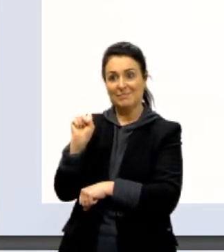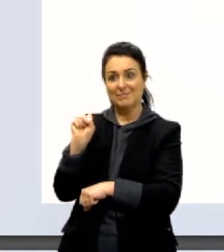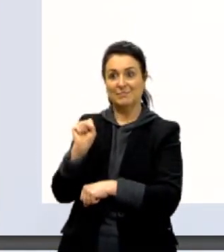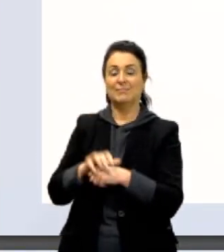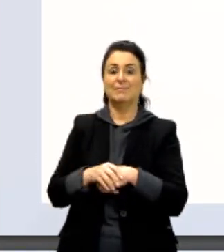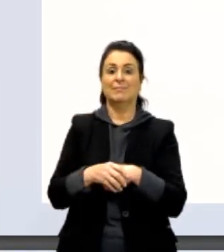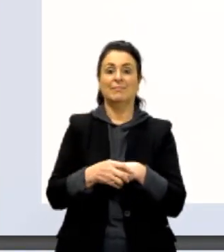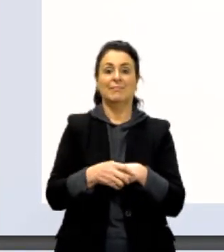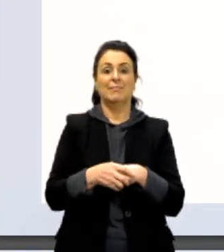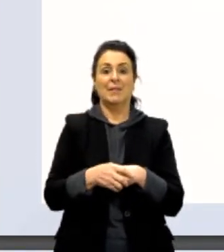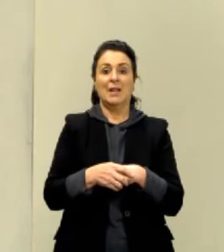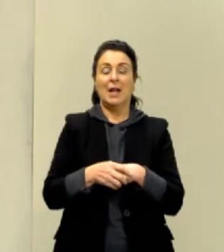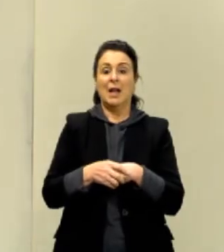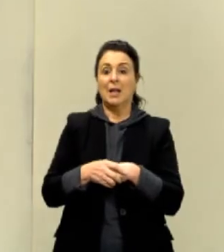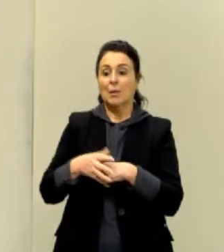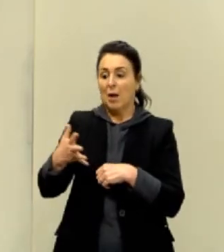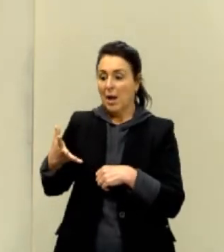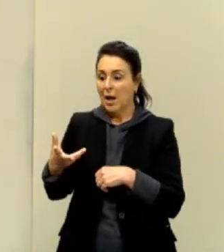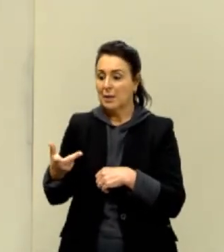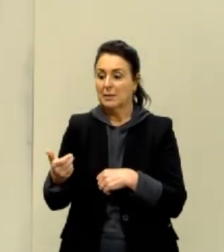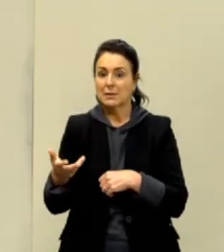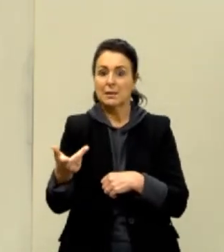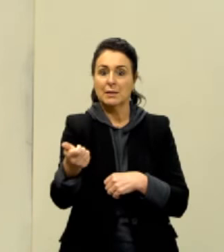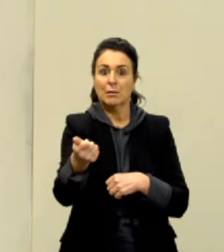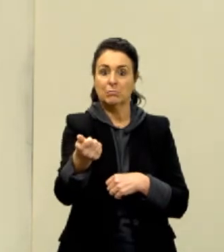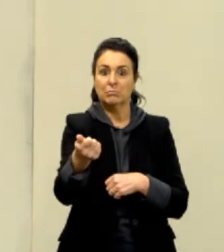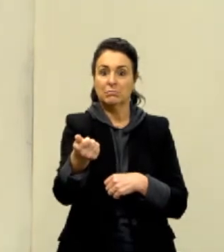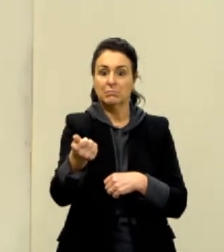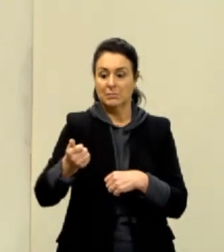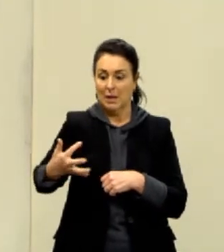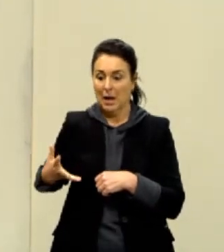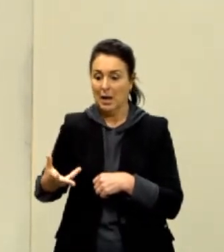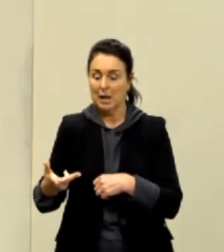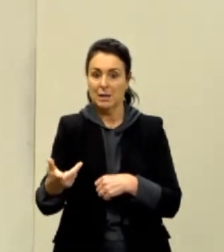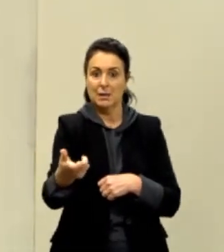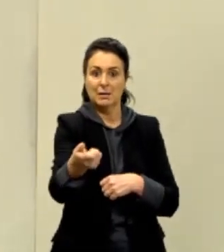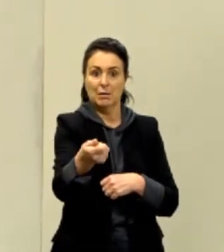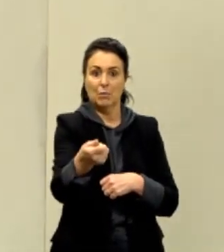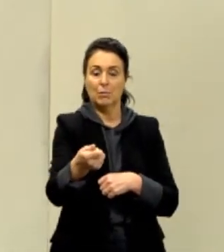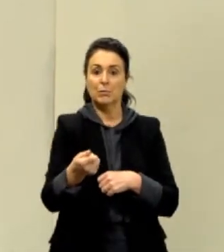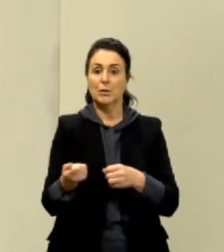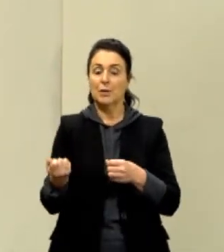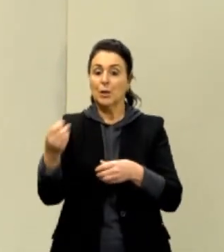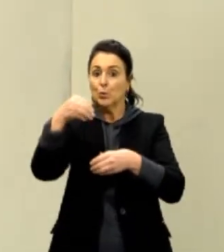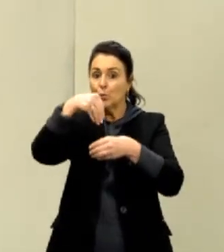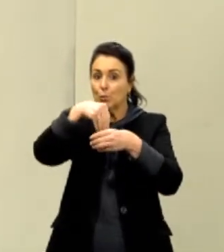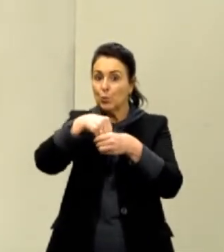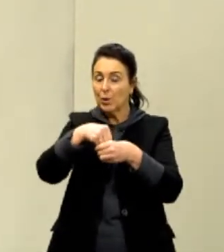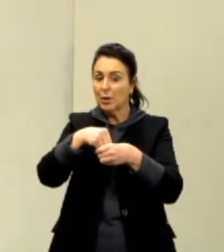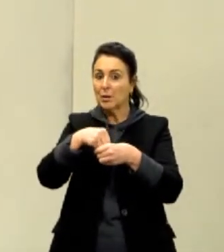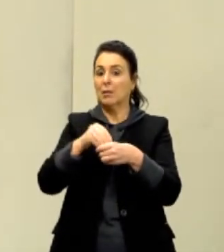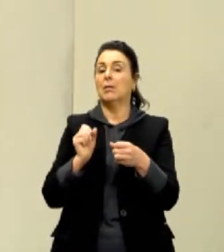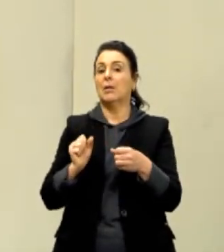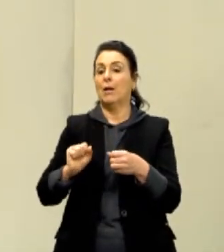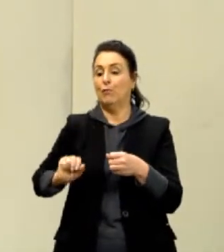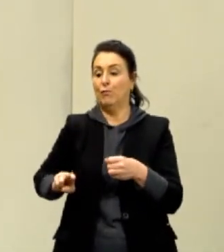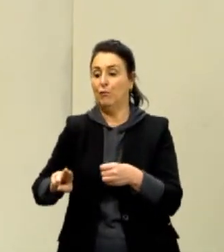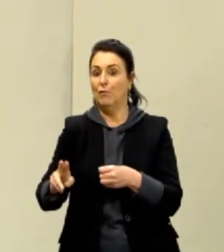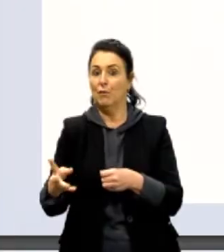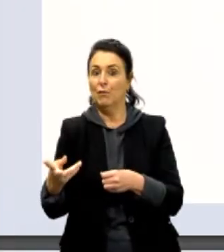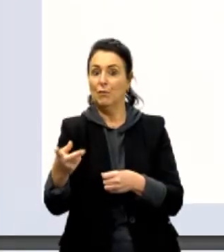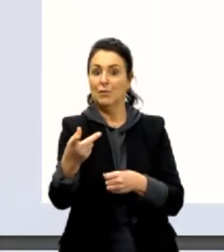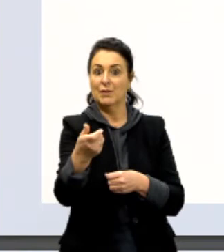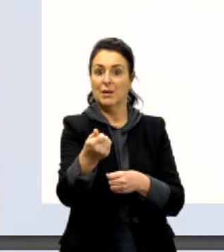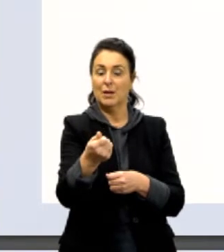Aceleração. Mesma coisa. A definição de aceleração inclui velocidade e tempo. Então, nós temos